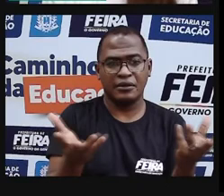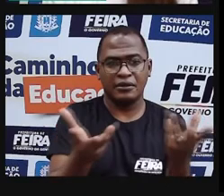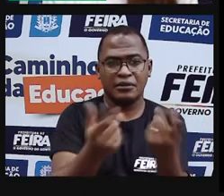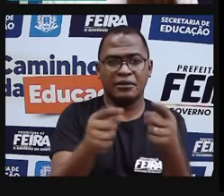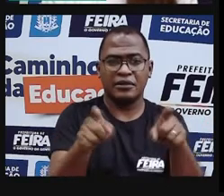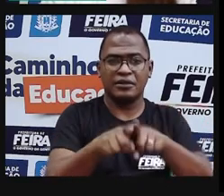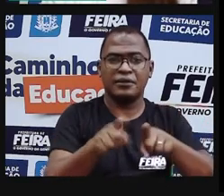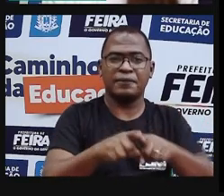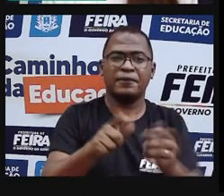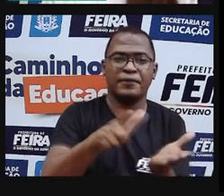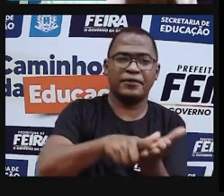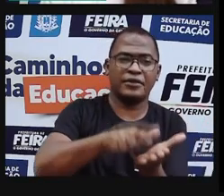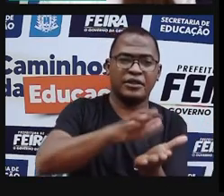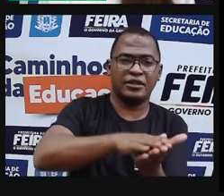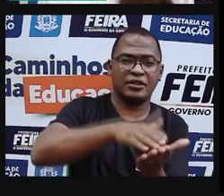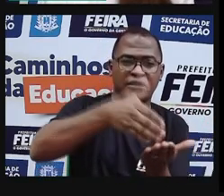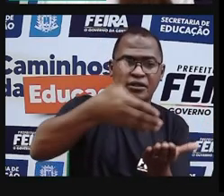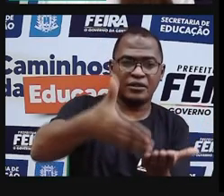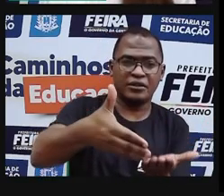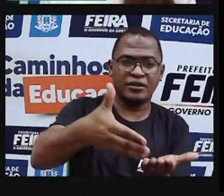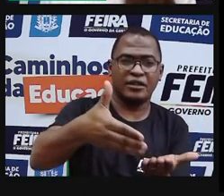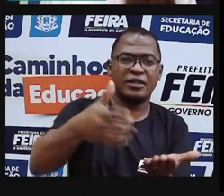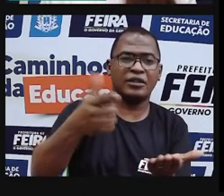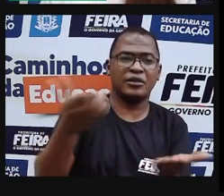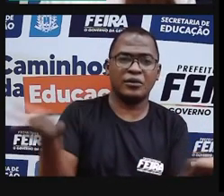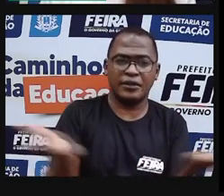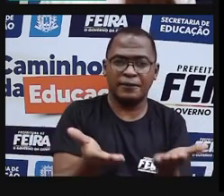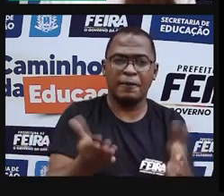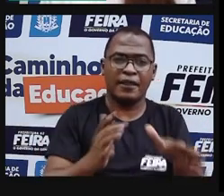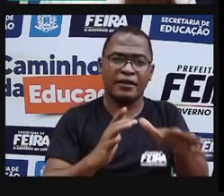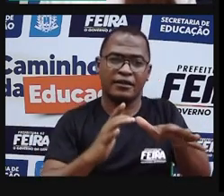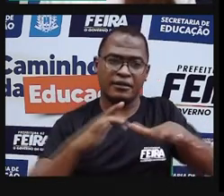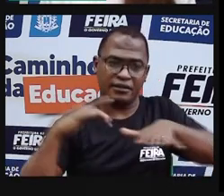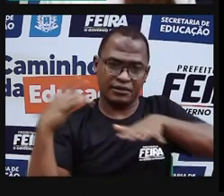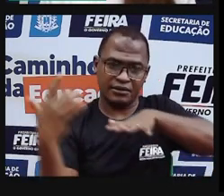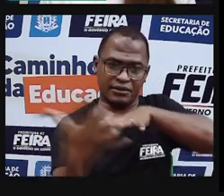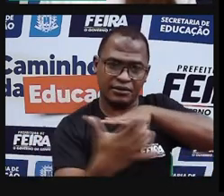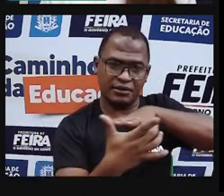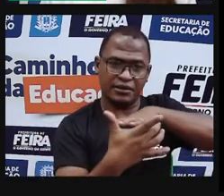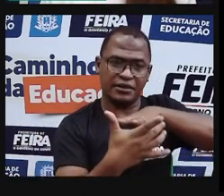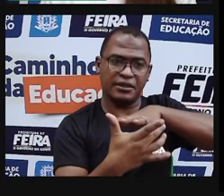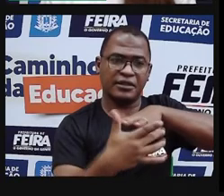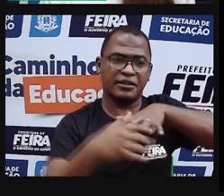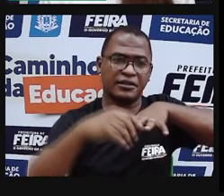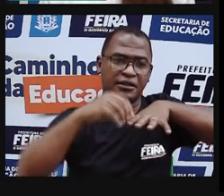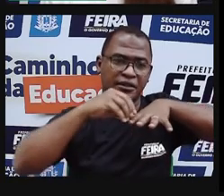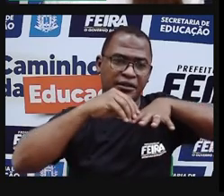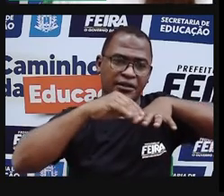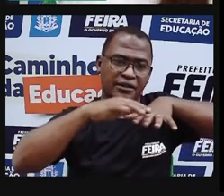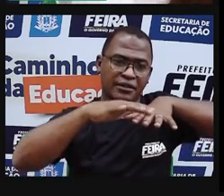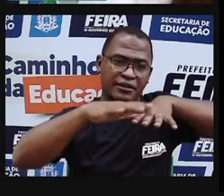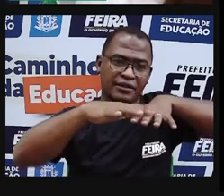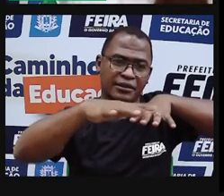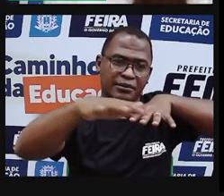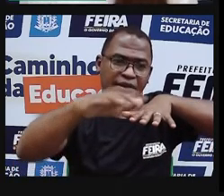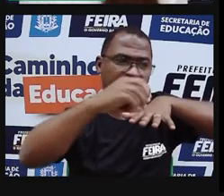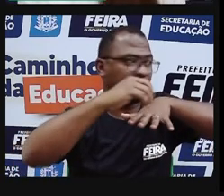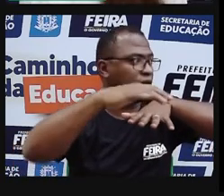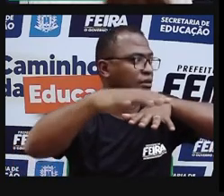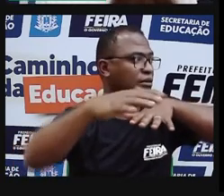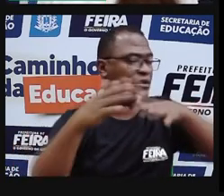a xilogravura nas suas redes sociais, olha só, o tradicional se encontrando com o